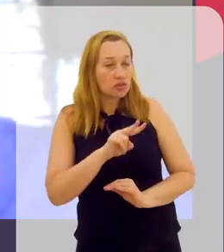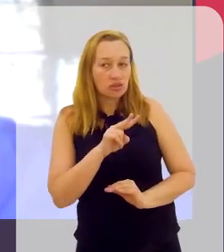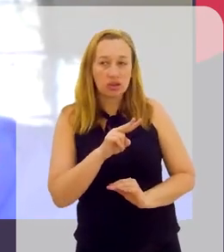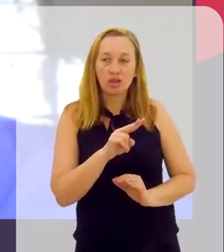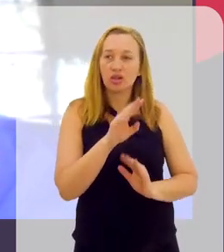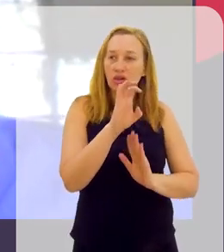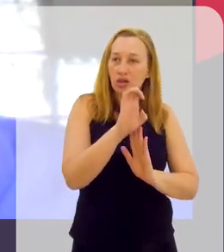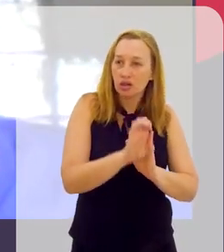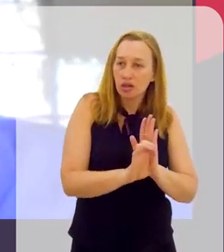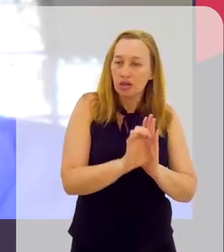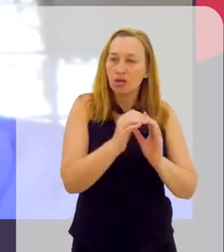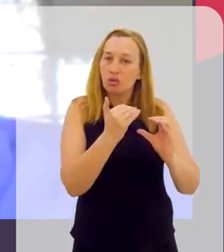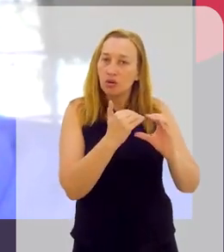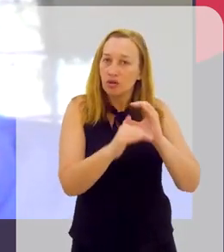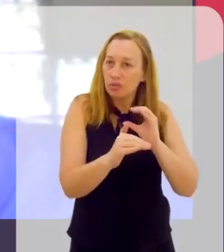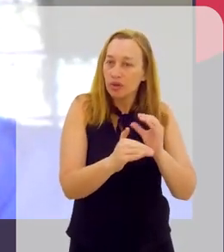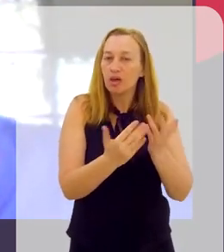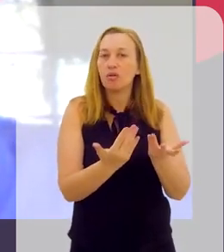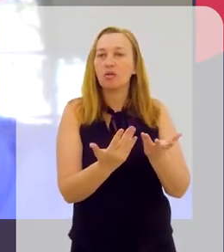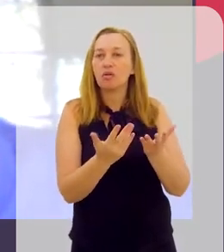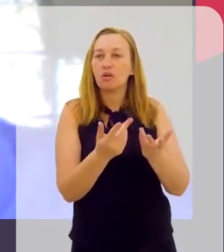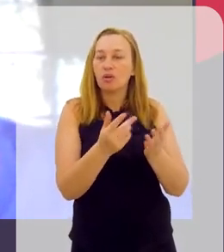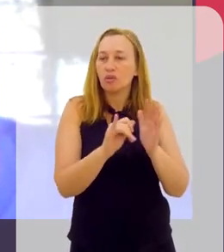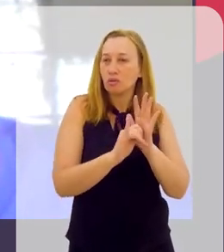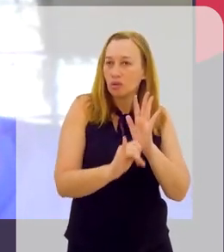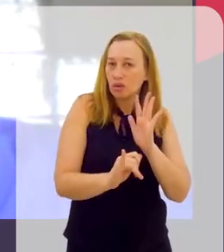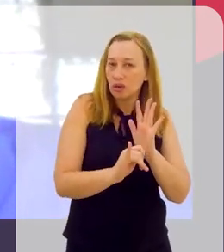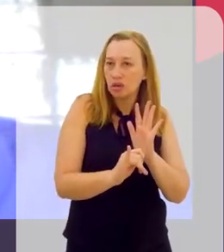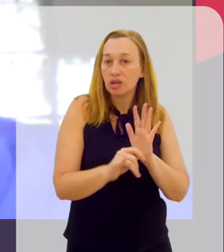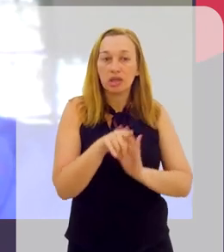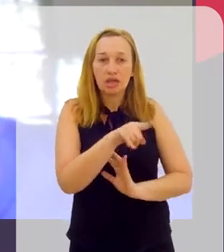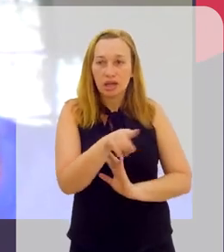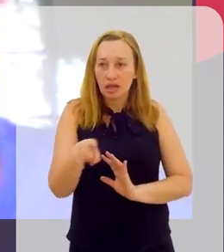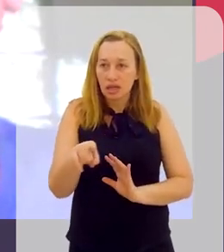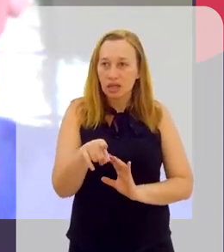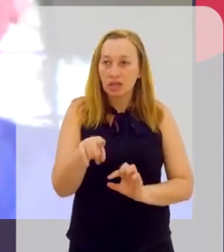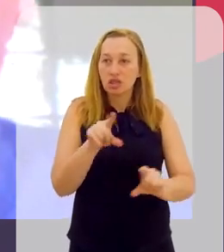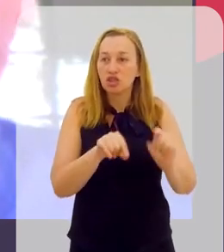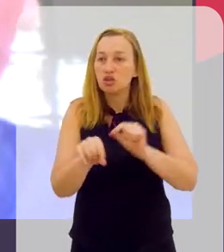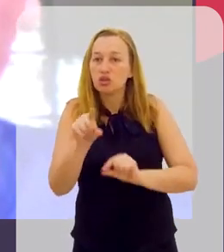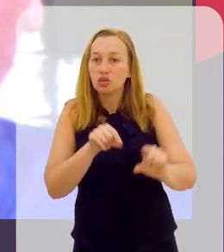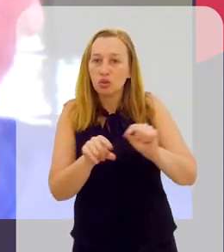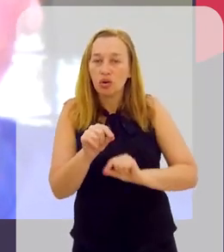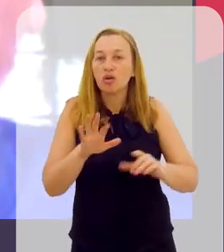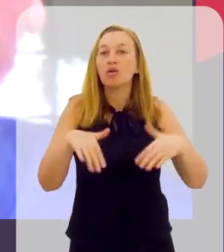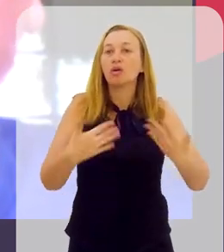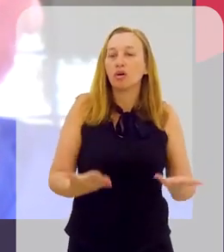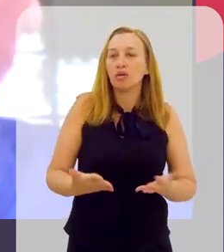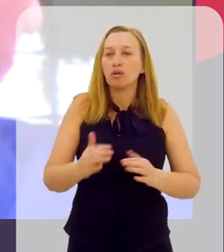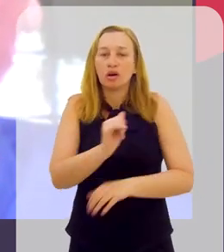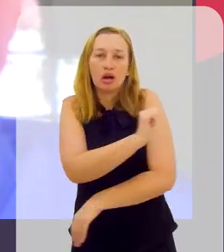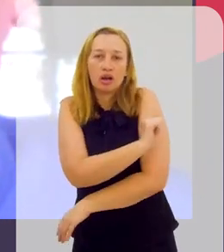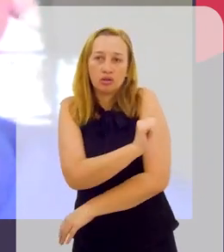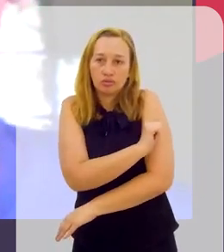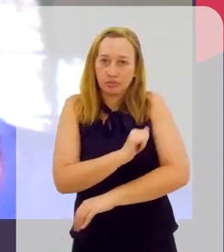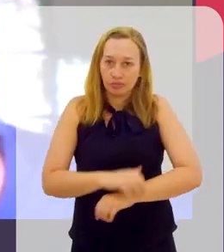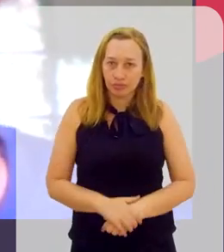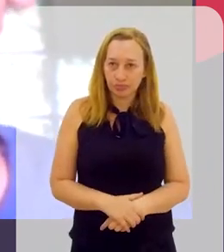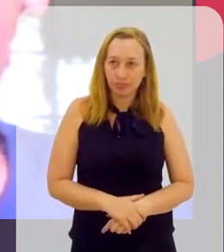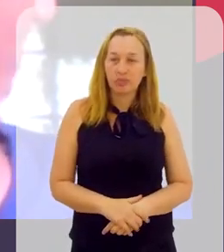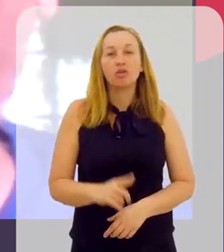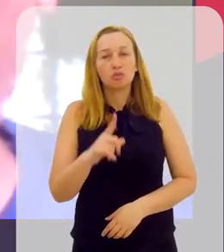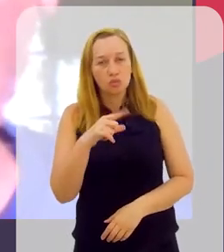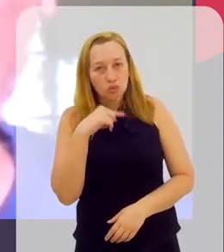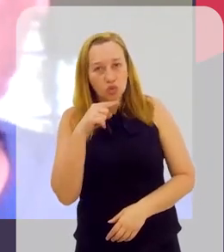e-mail a convocação para o edital e eles se encarregam de selecionar os alunos. Quando